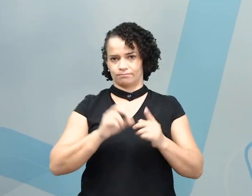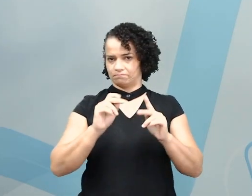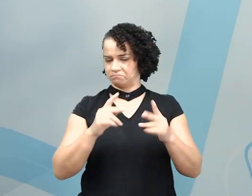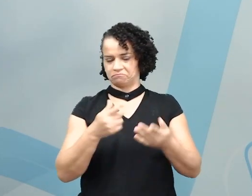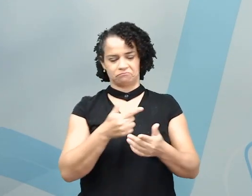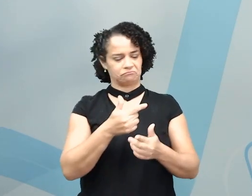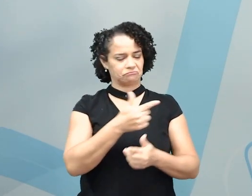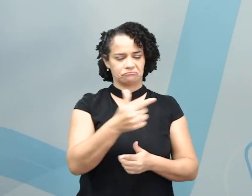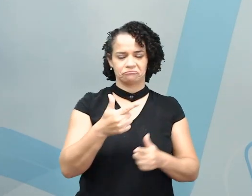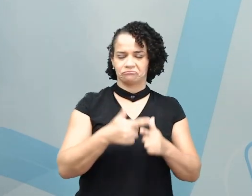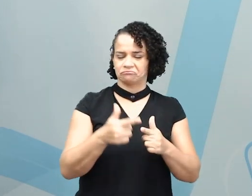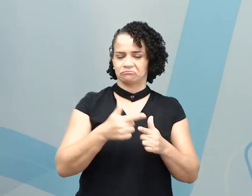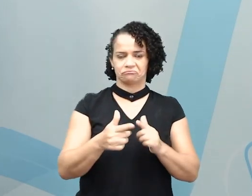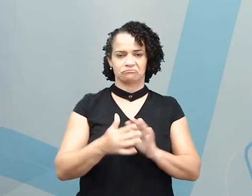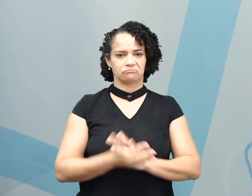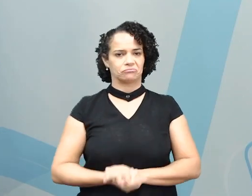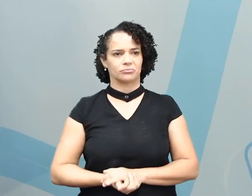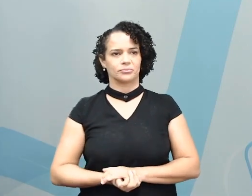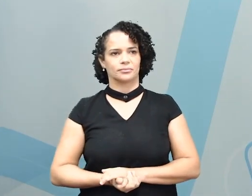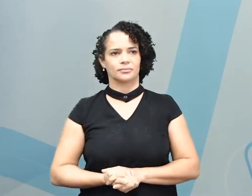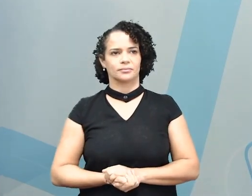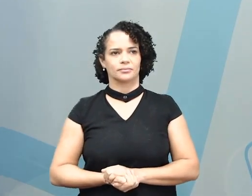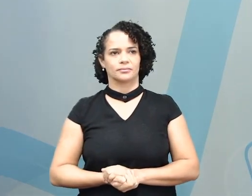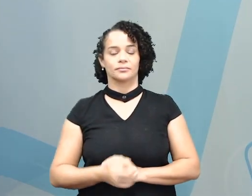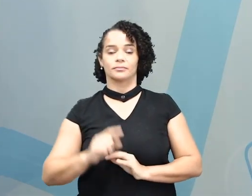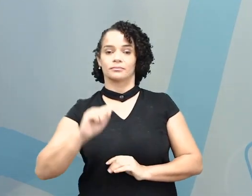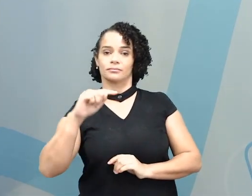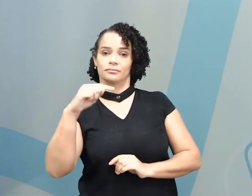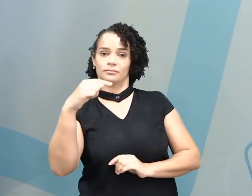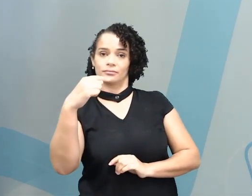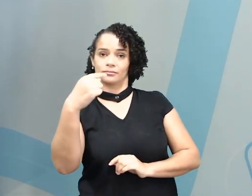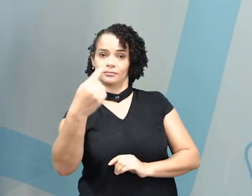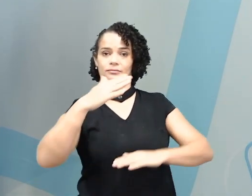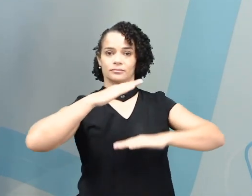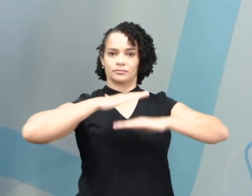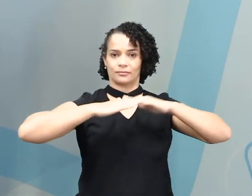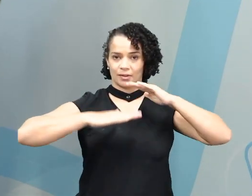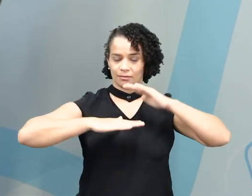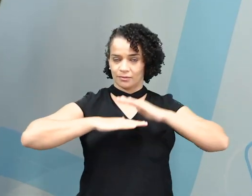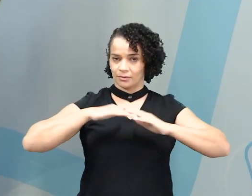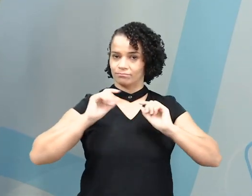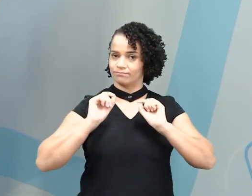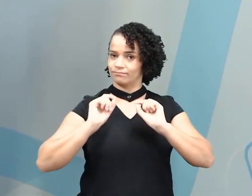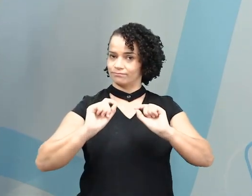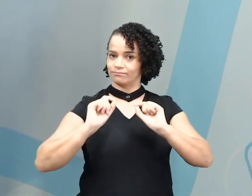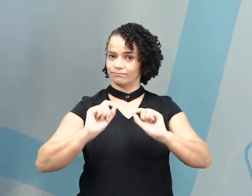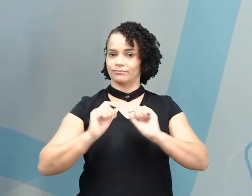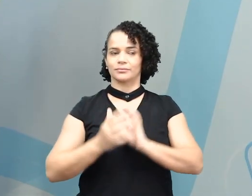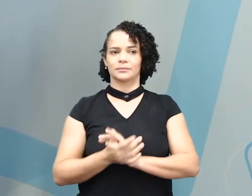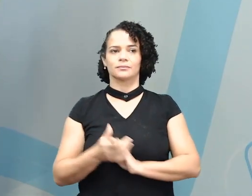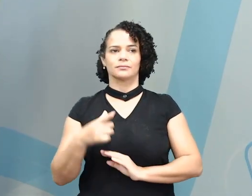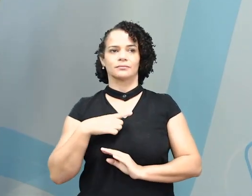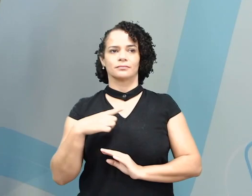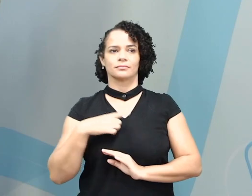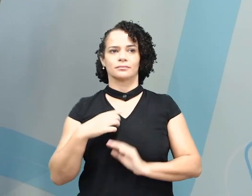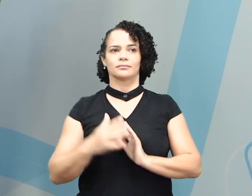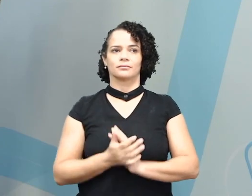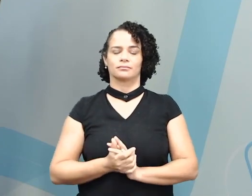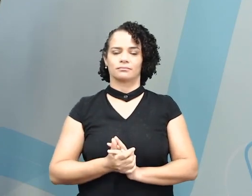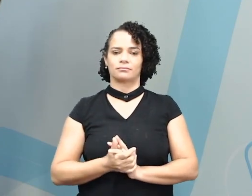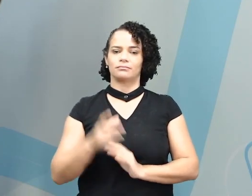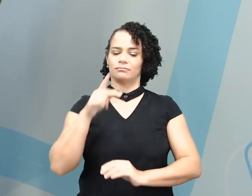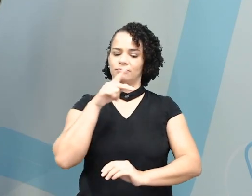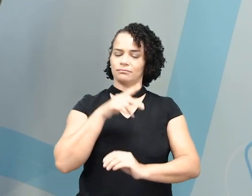sem qualquer problema. A nossa próxima profissão tem teacher,